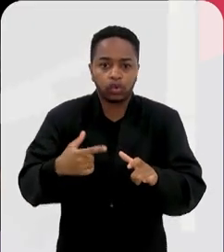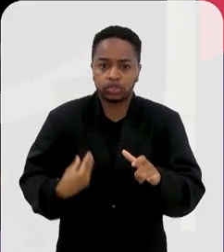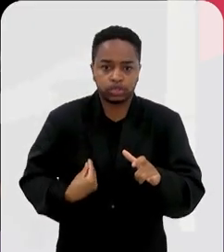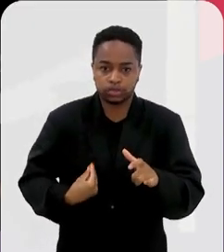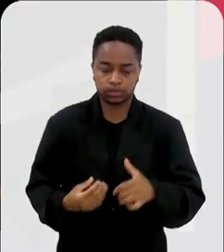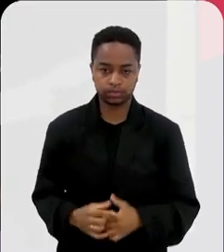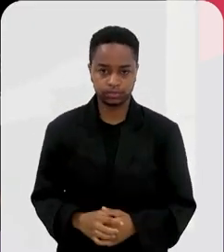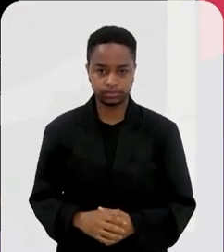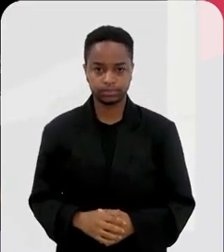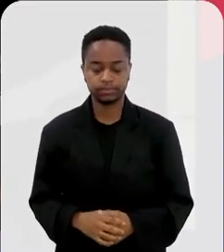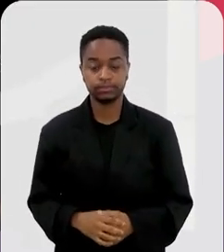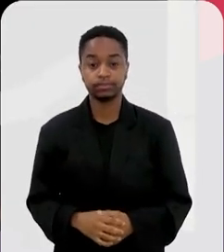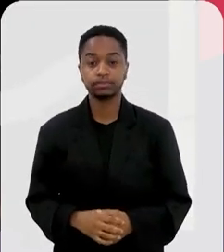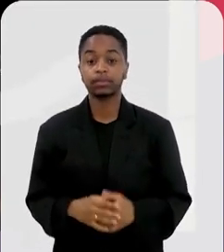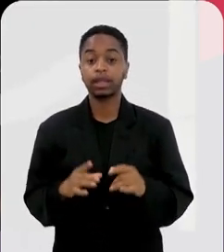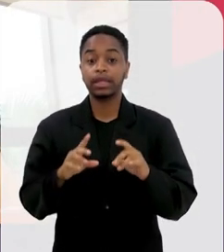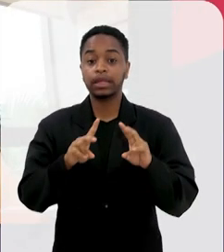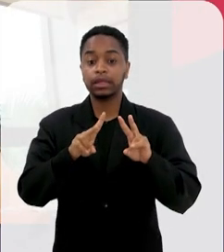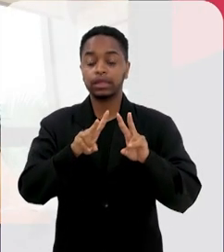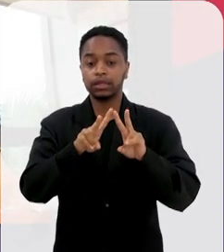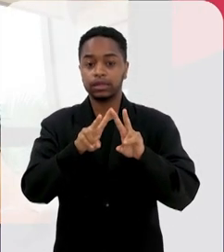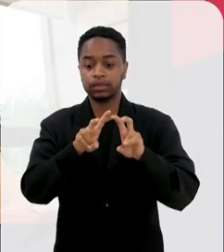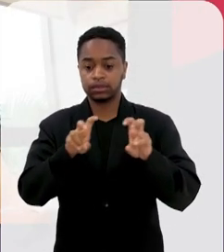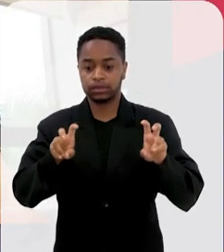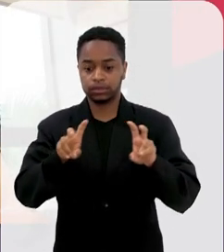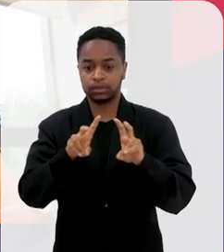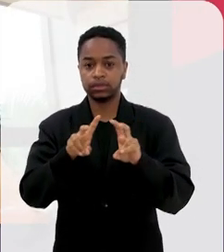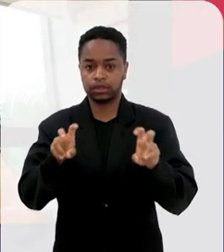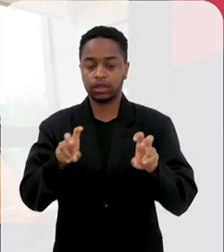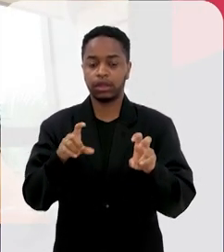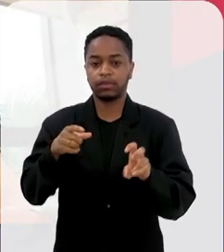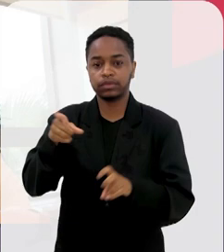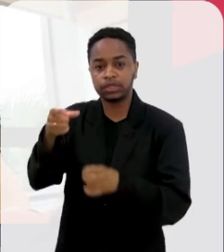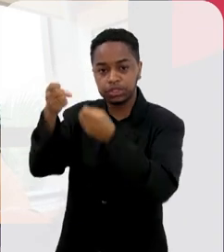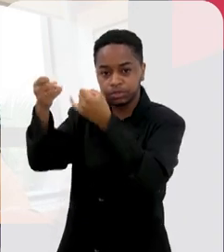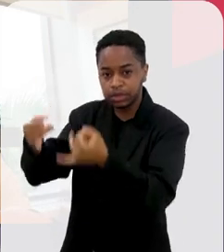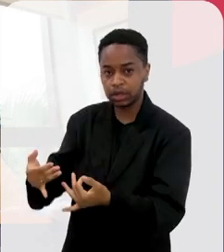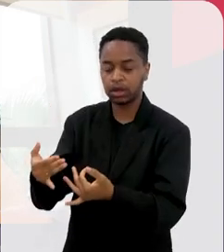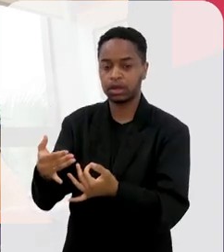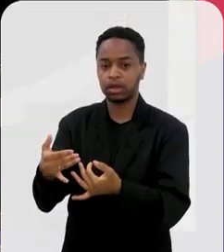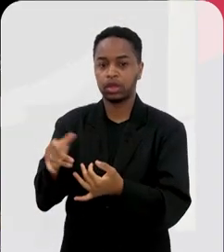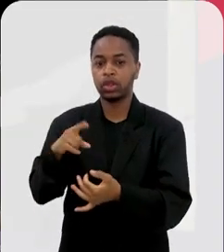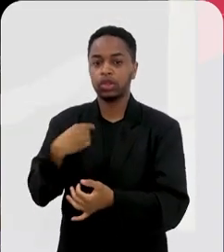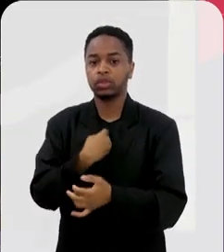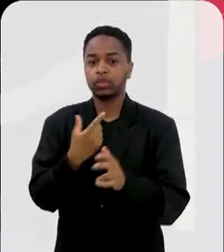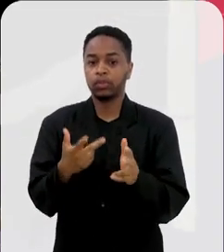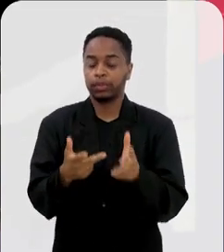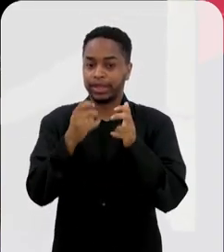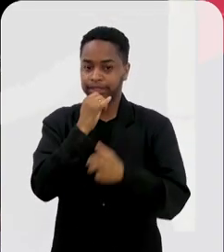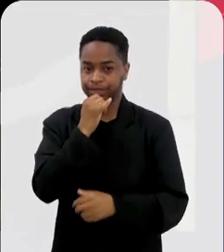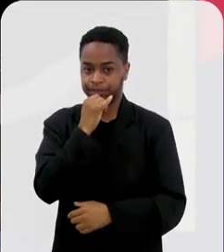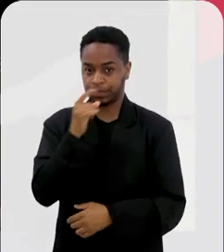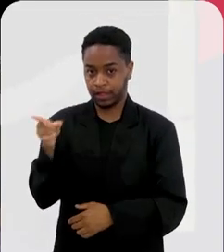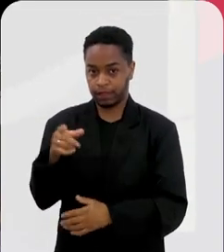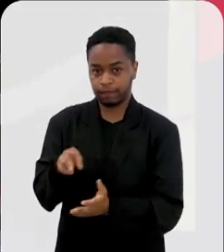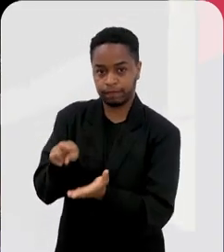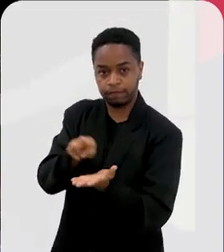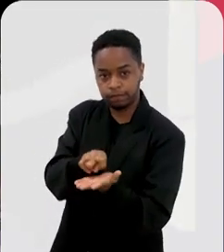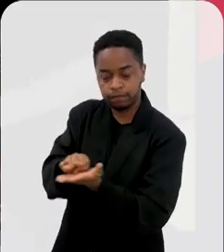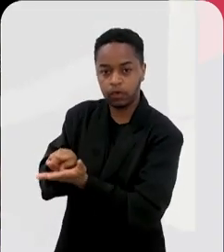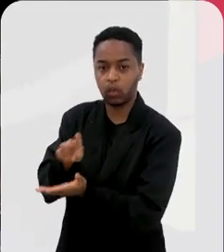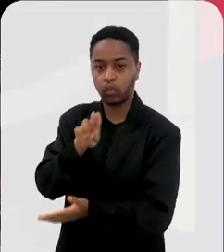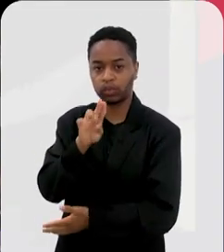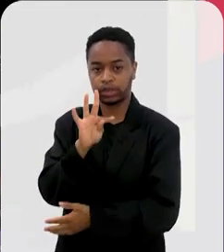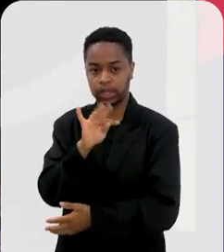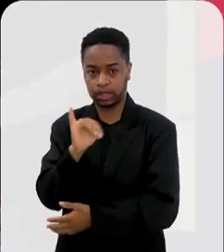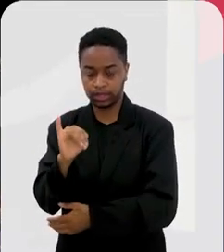complexidade de questões em relação a que ele está relatando, que aí a gente vê, classicamente, um quadro de, ele ficou